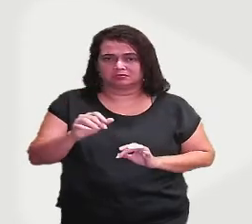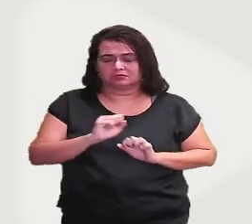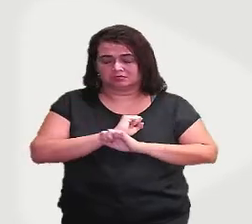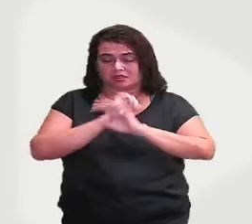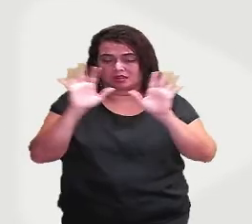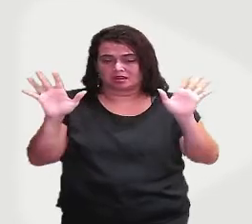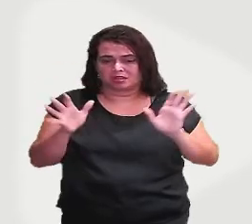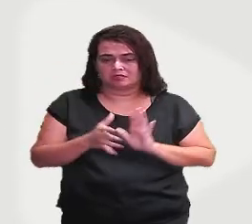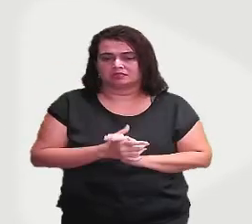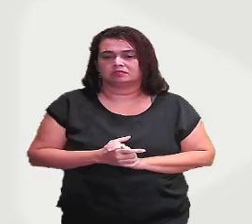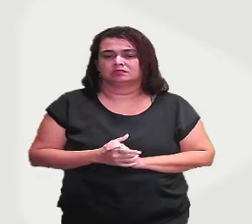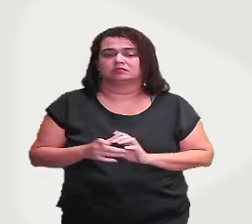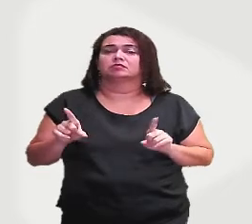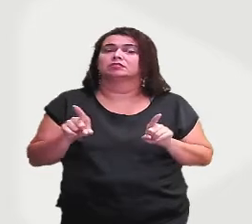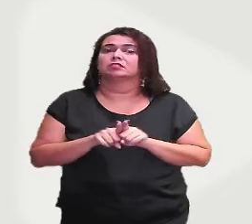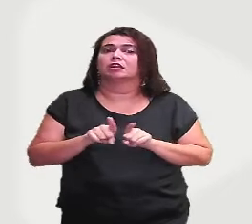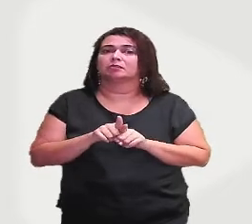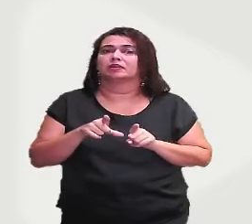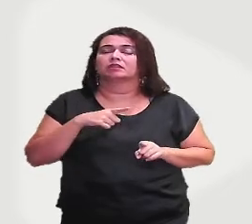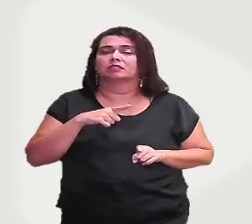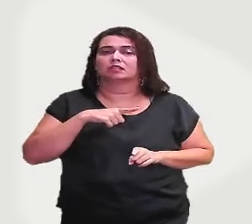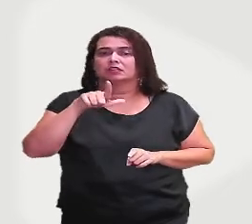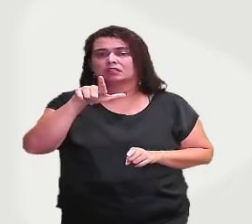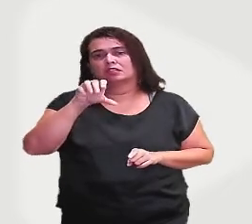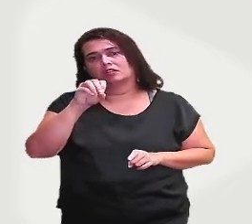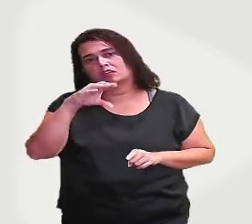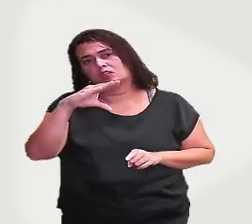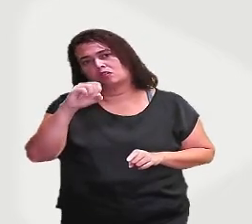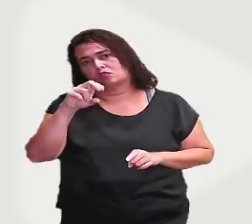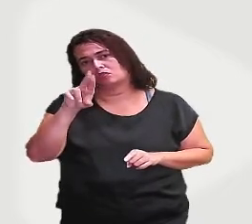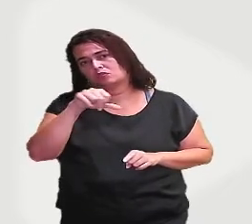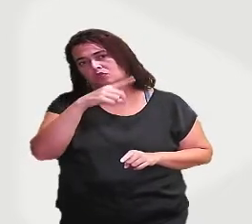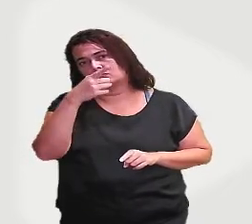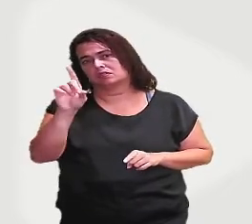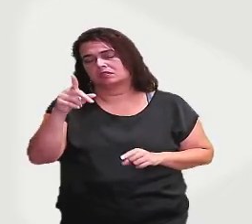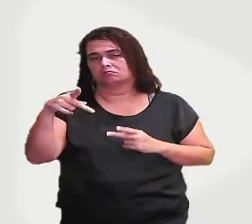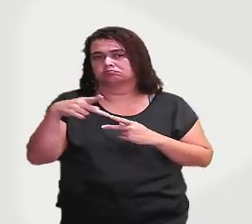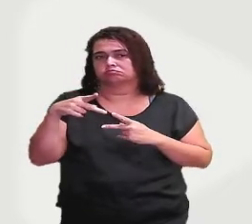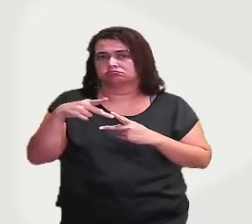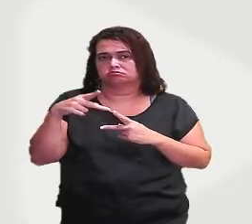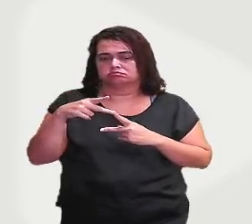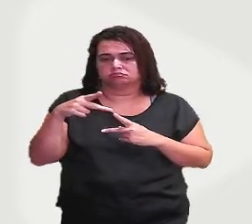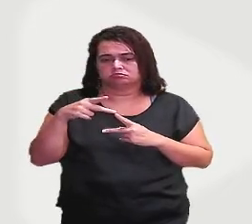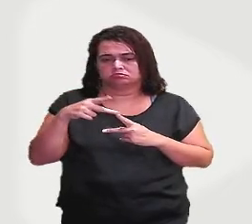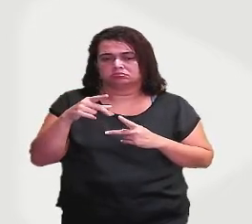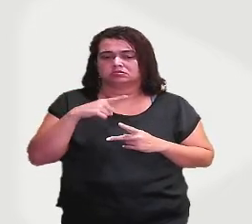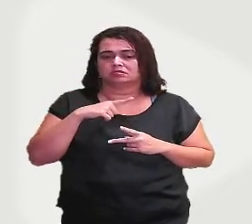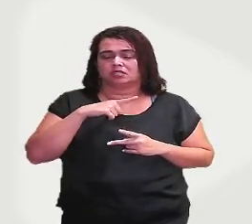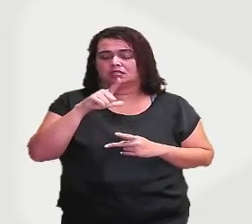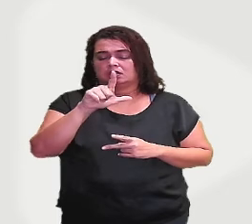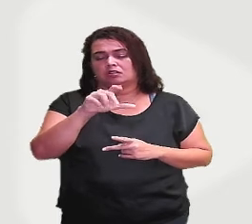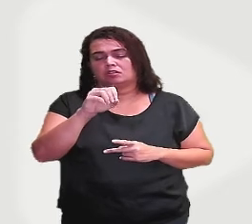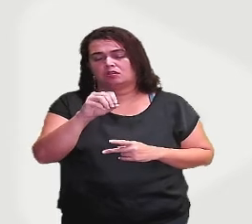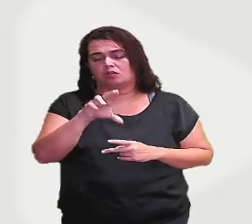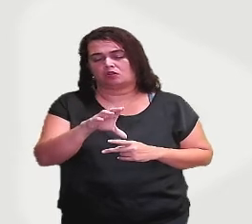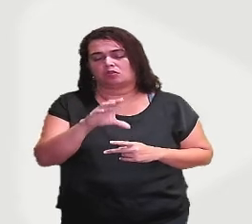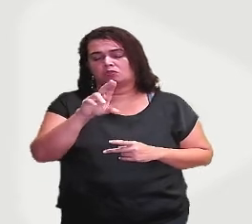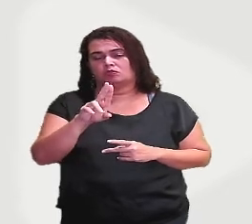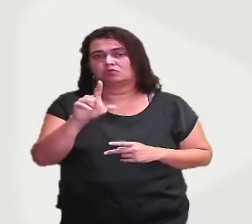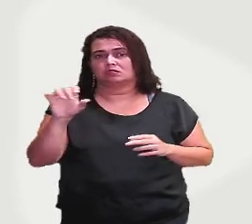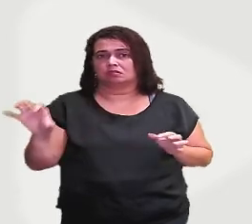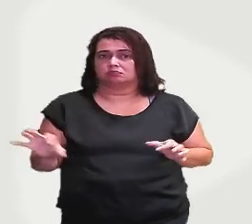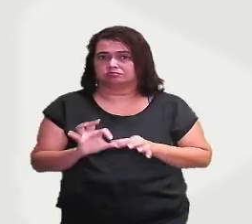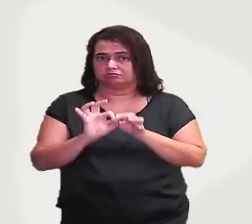Temos também a locução prepositiva. Então, a gente já viu, né? Vários tipos de locução, locução